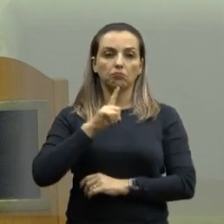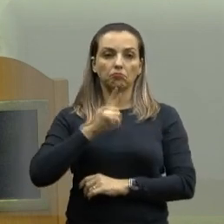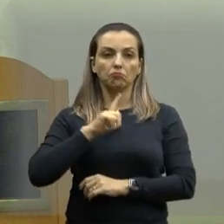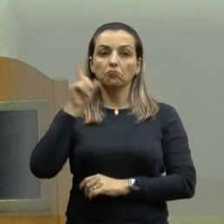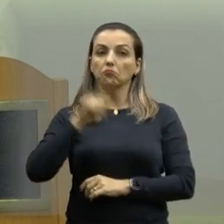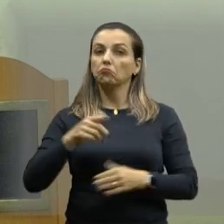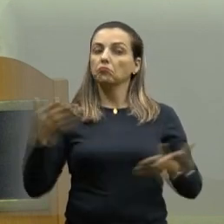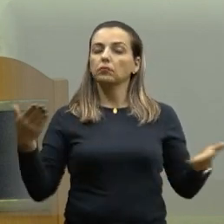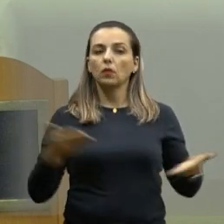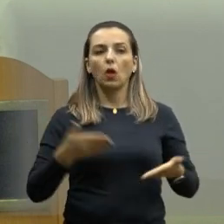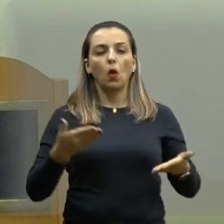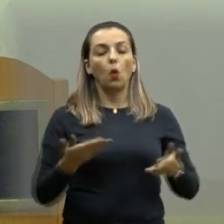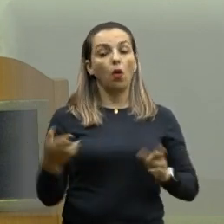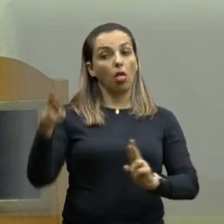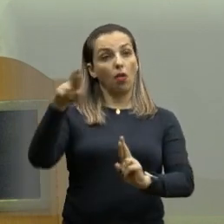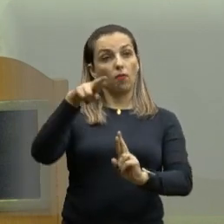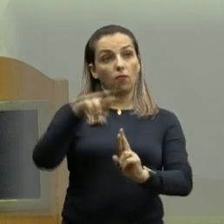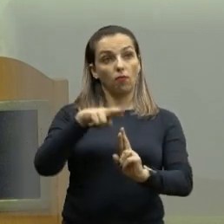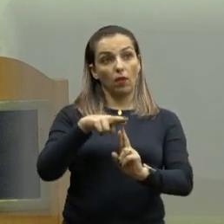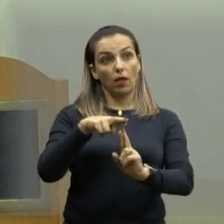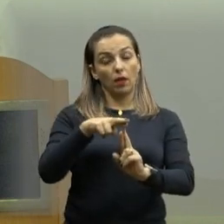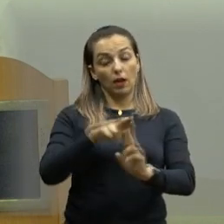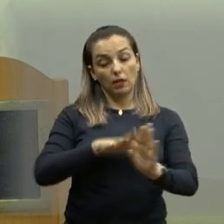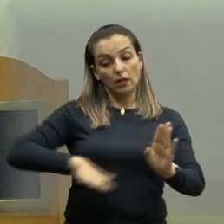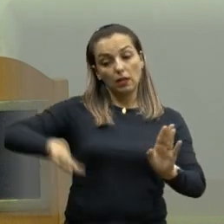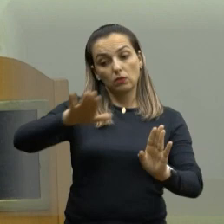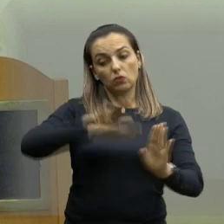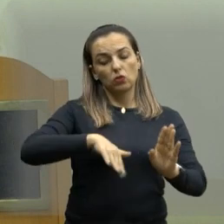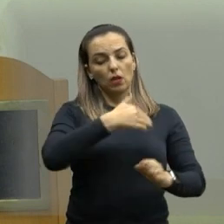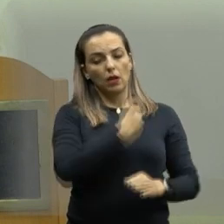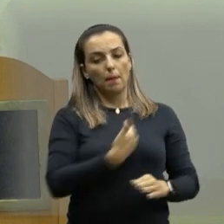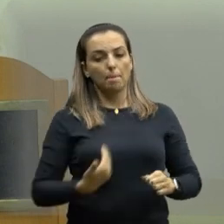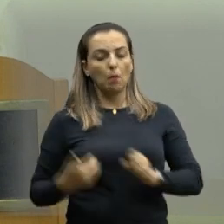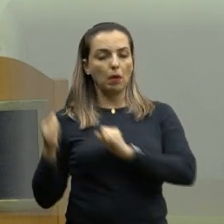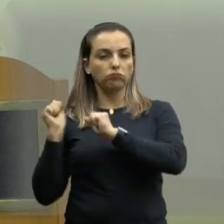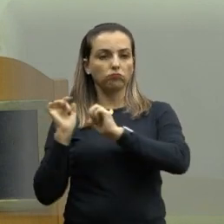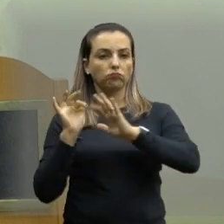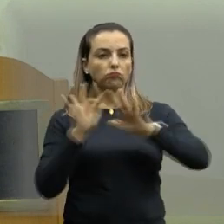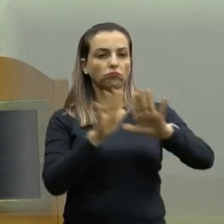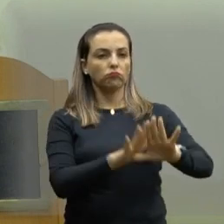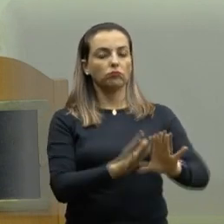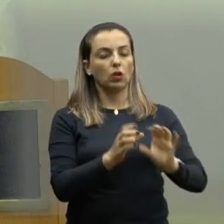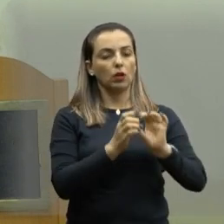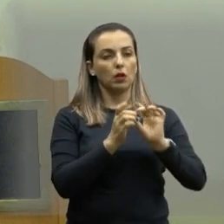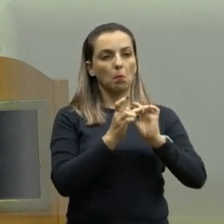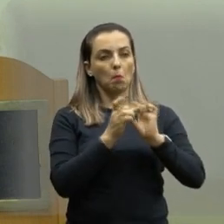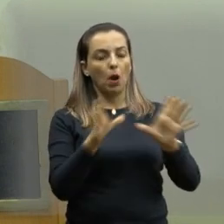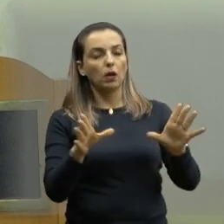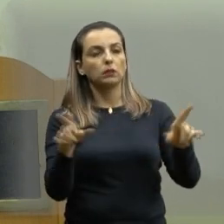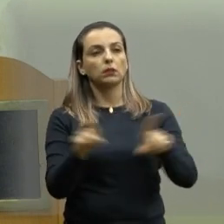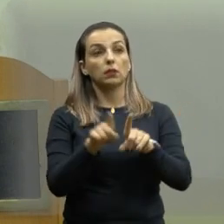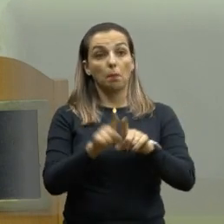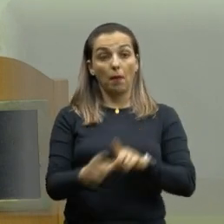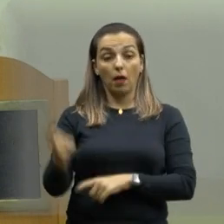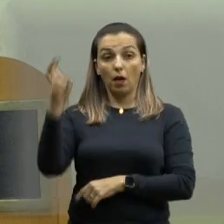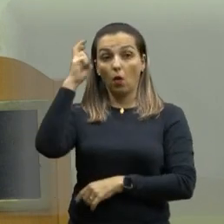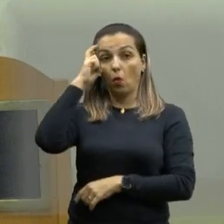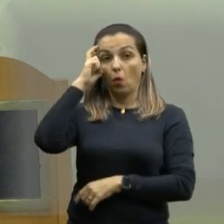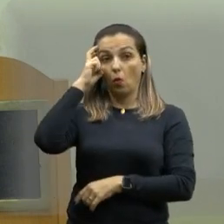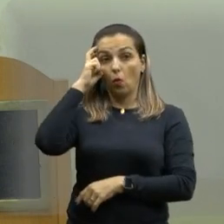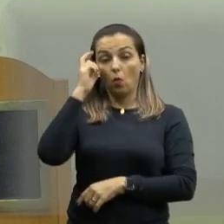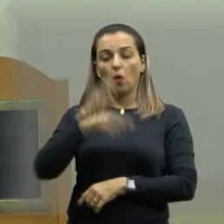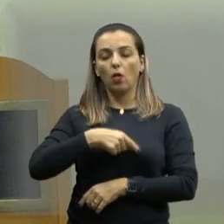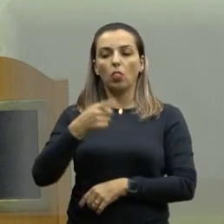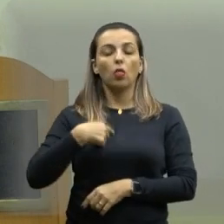é hoje referência em ocupações de espaços públicos pela democracia e pela cultura e nós conseguimos,